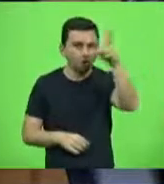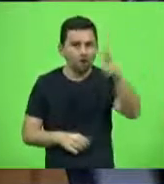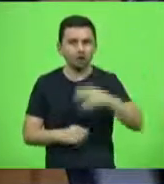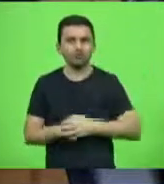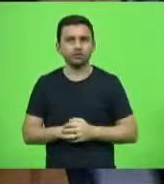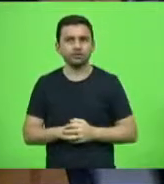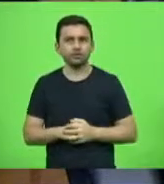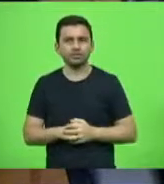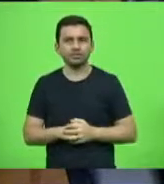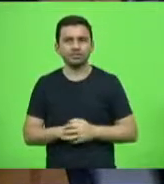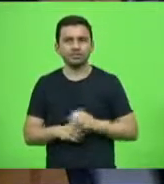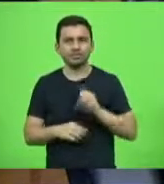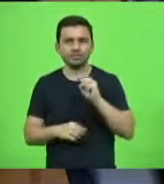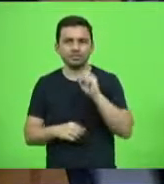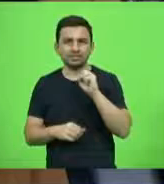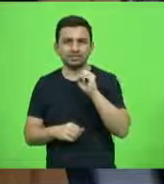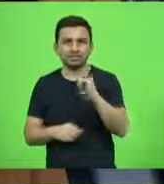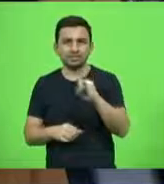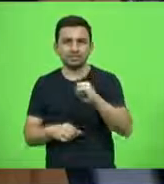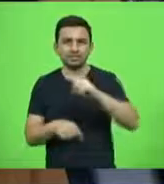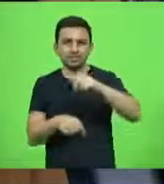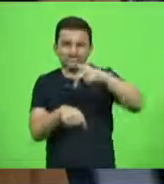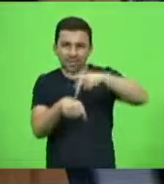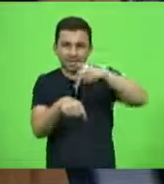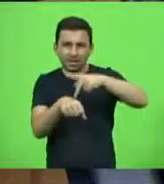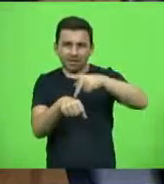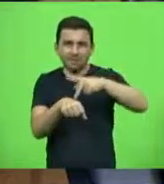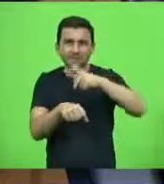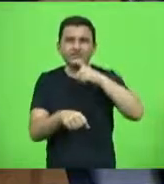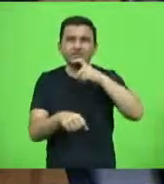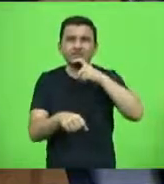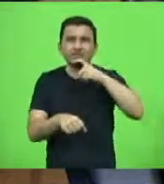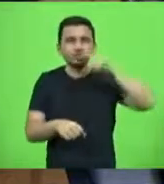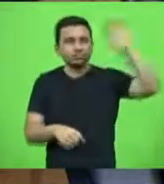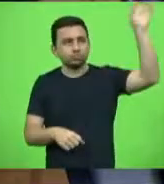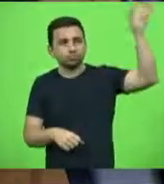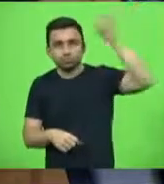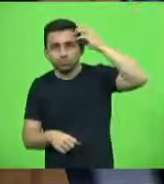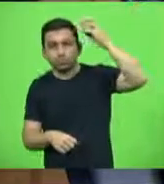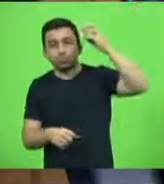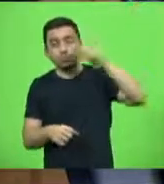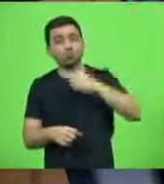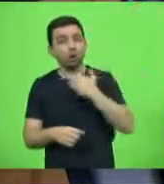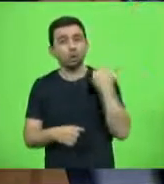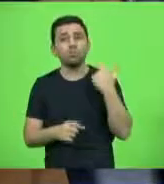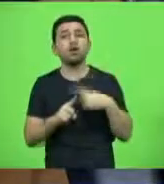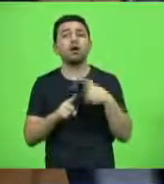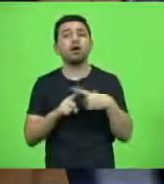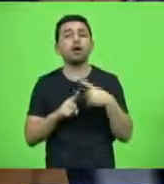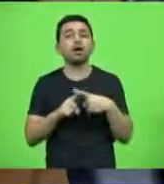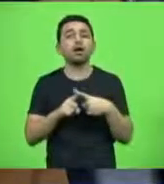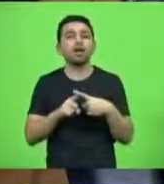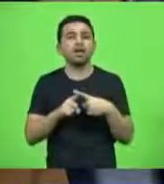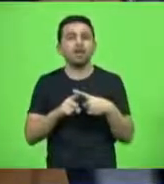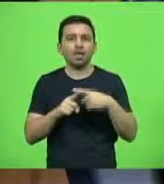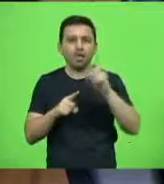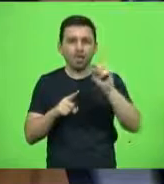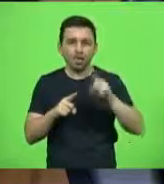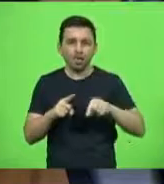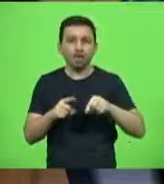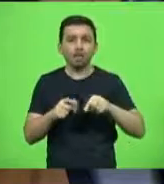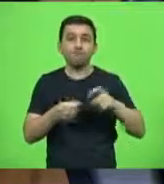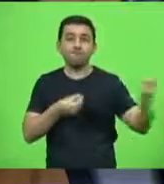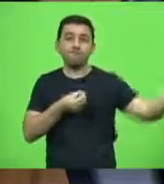bolas são gigantescas, bate na cabeça de uma pessoa e vai morrer? Por quê? Porque o efeito rebote da